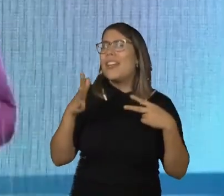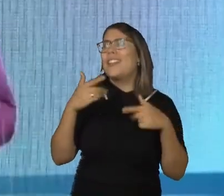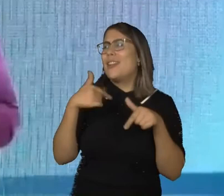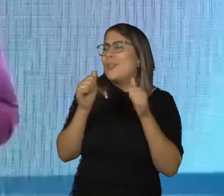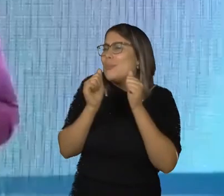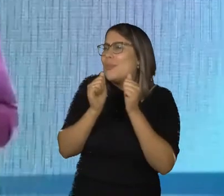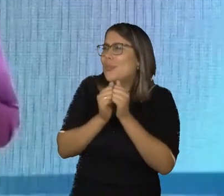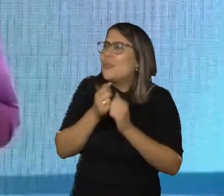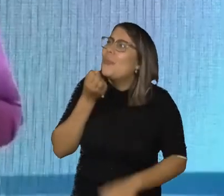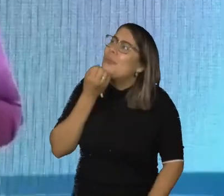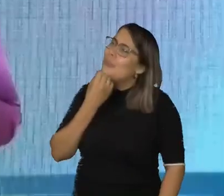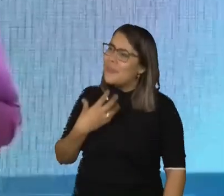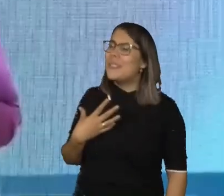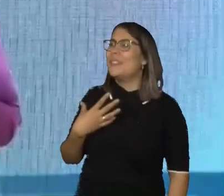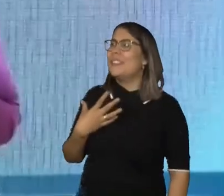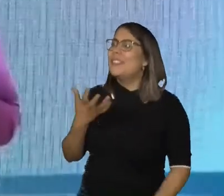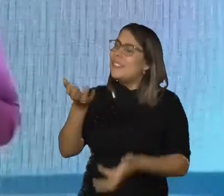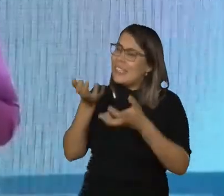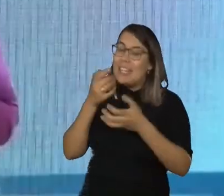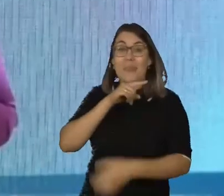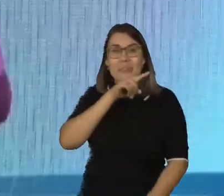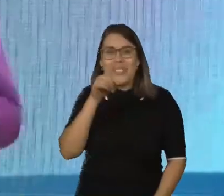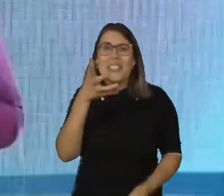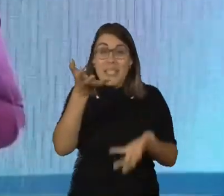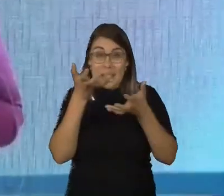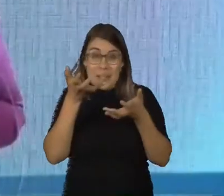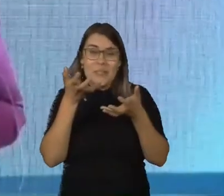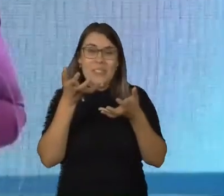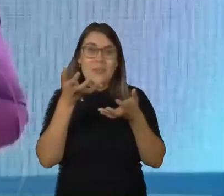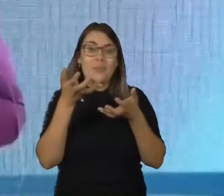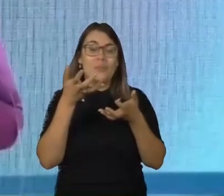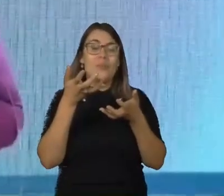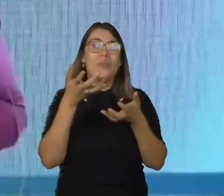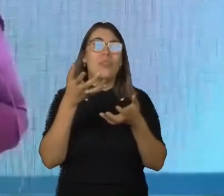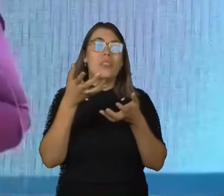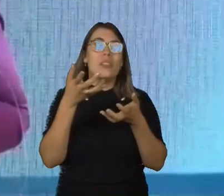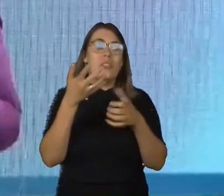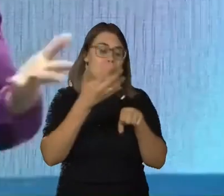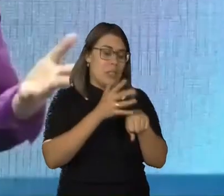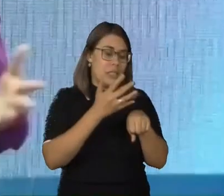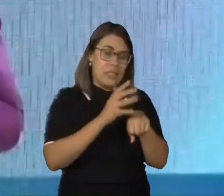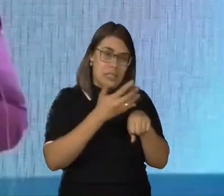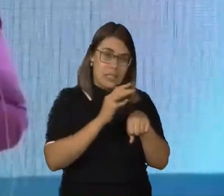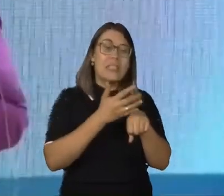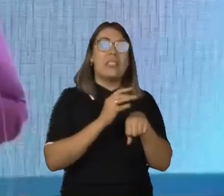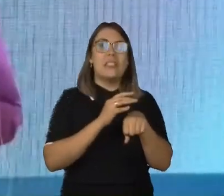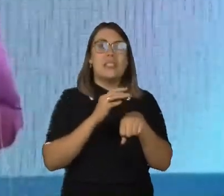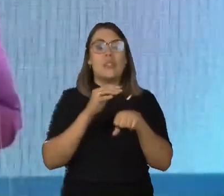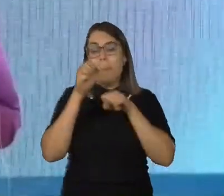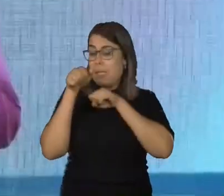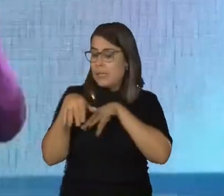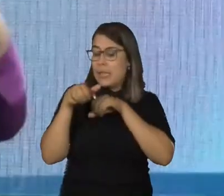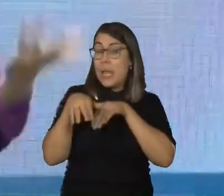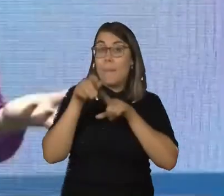salto para a gente também. E queria deixar para vocês, então, um convite. A gente vai ter aí um treinamento de programação neurolinguística em setembro.